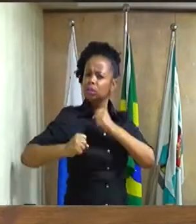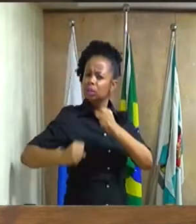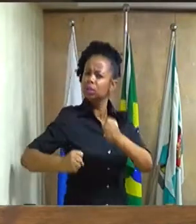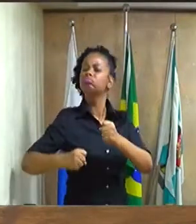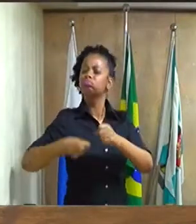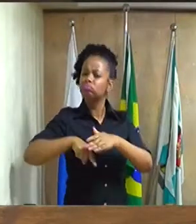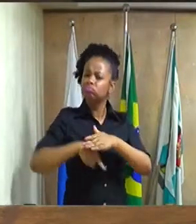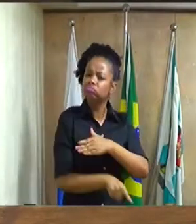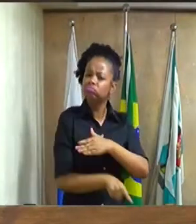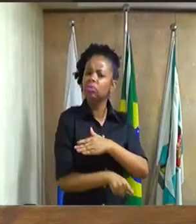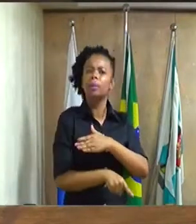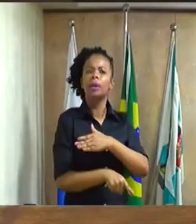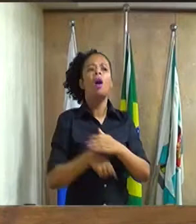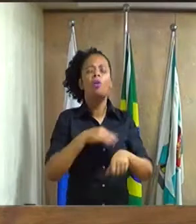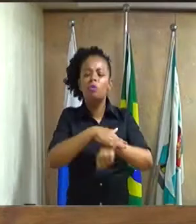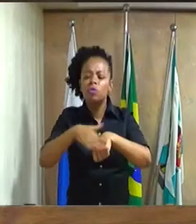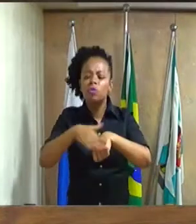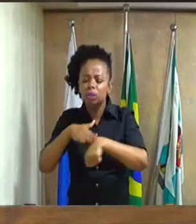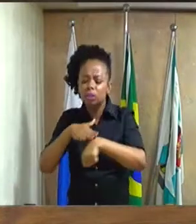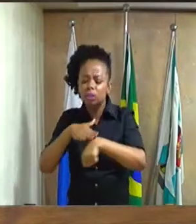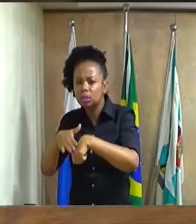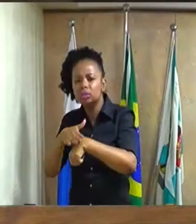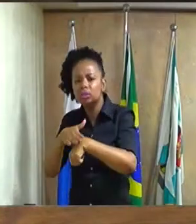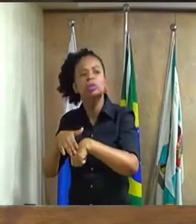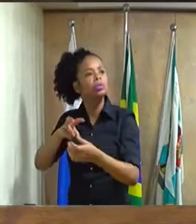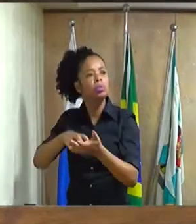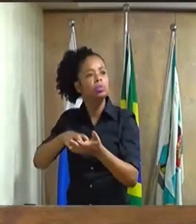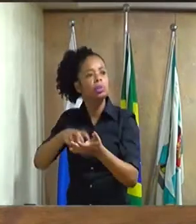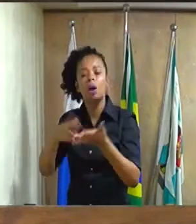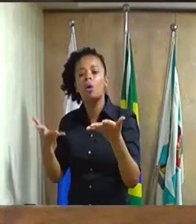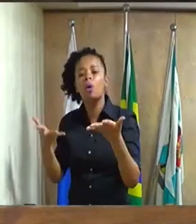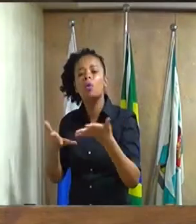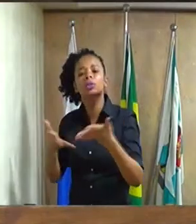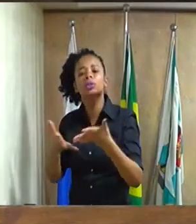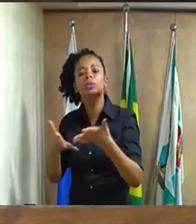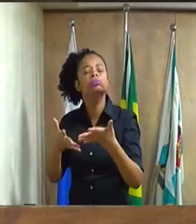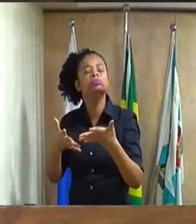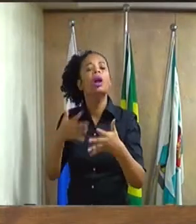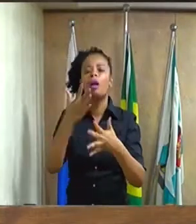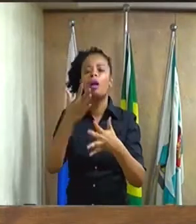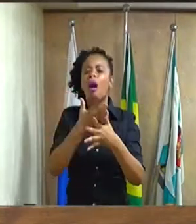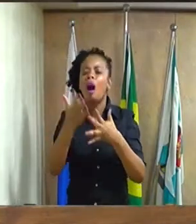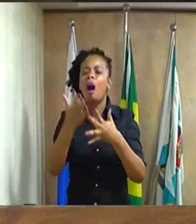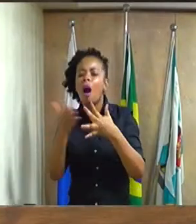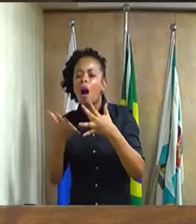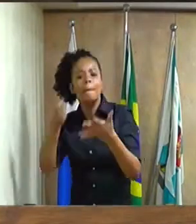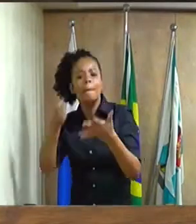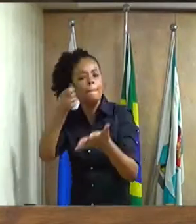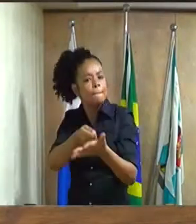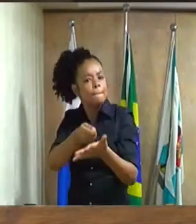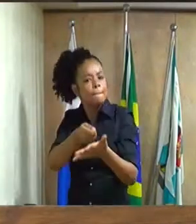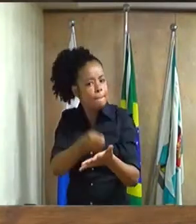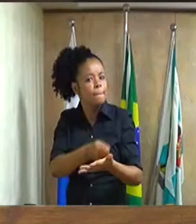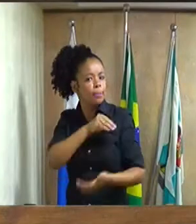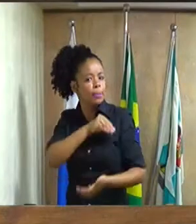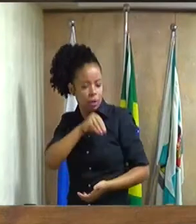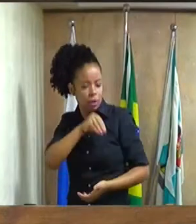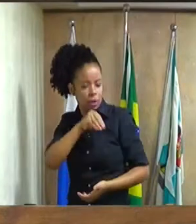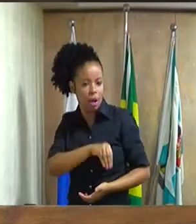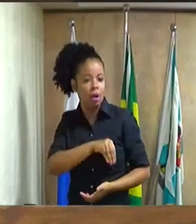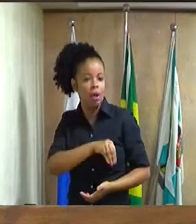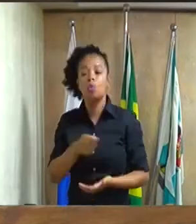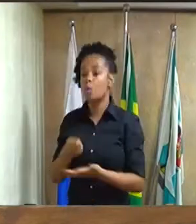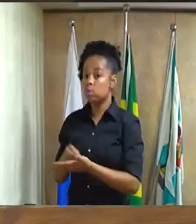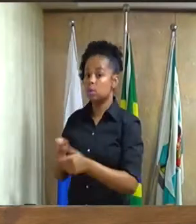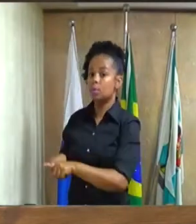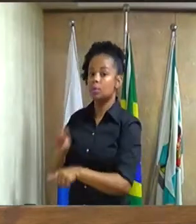hoje de manhã, ele falou que está lutando muito para botar em dia essas folhas aí. Então, quero parabenizar o presidente Sanduleles como vem convivendo essa casa e uma